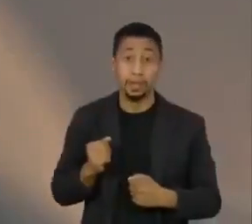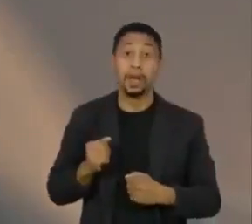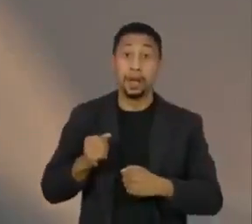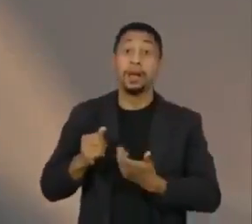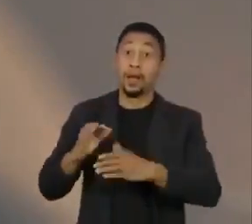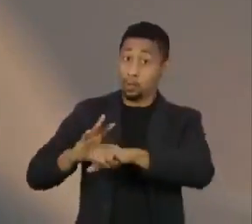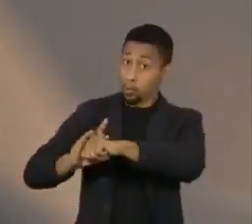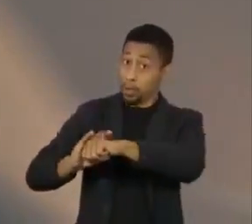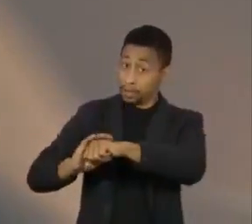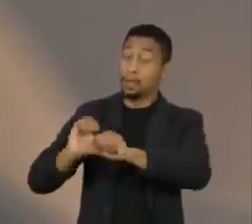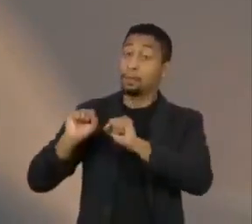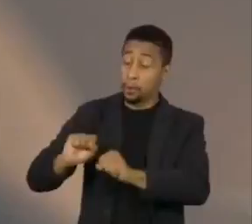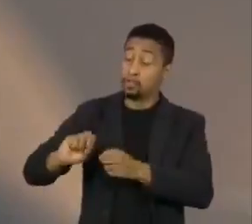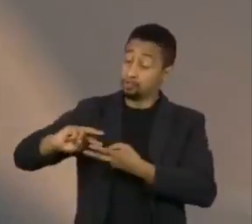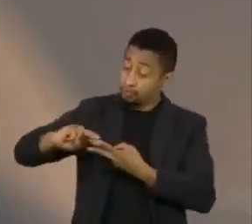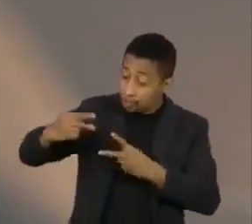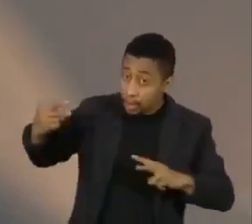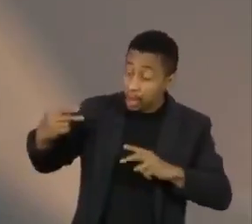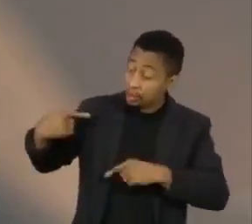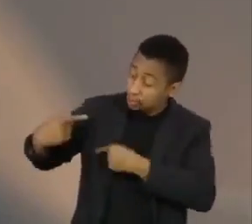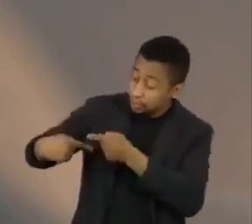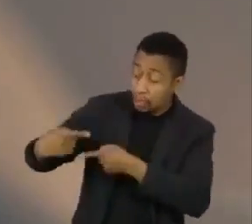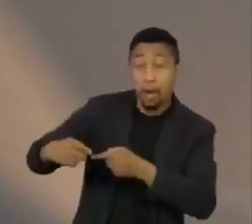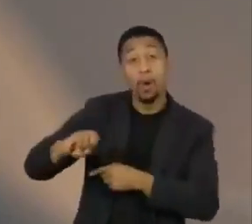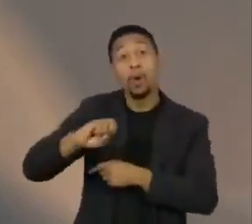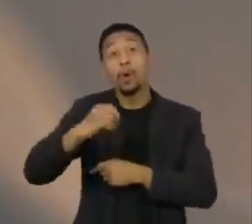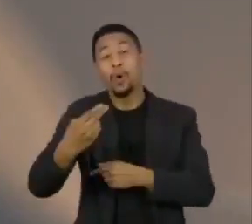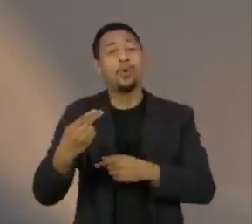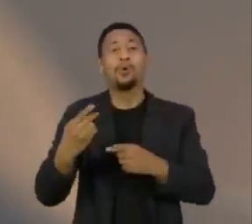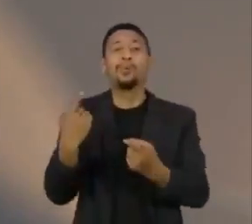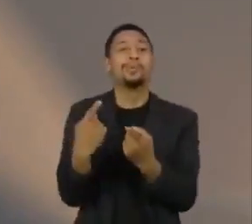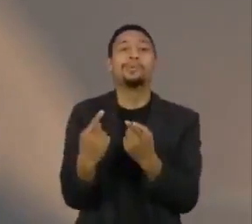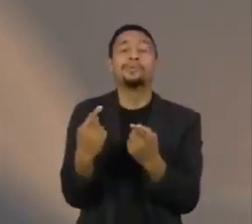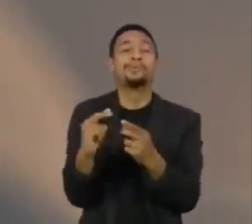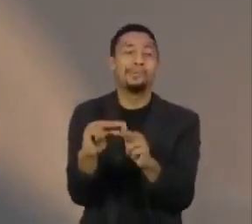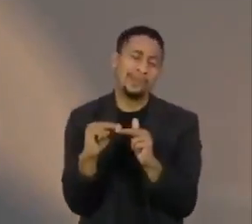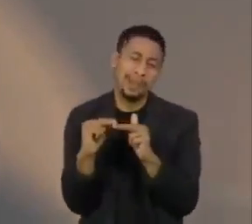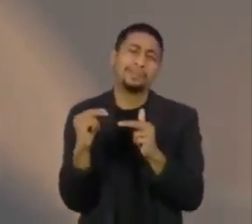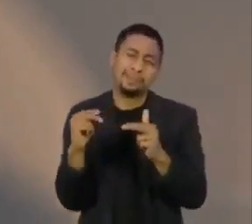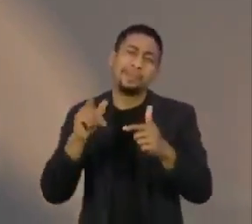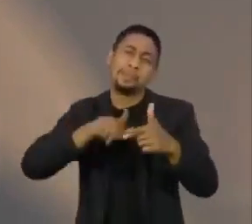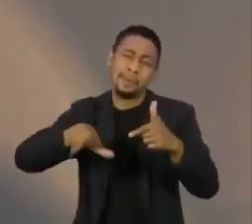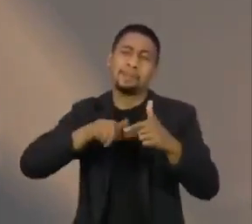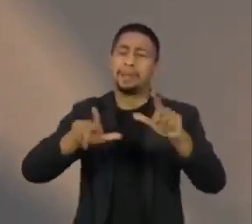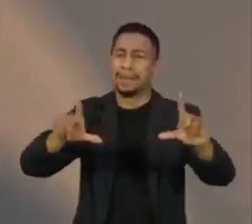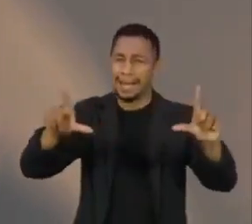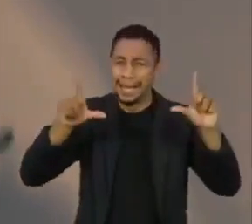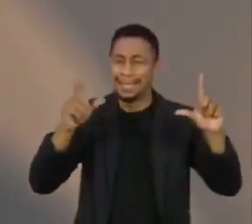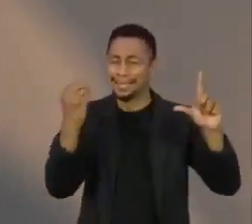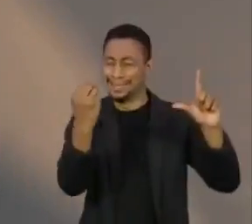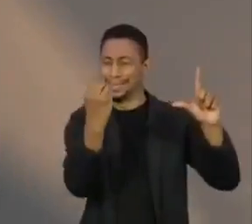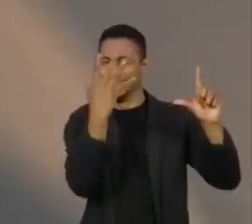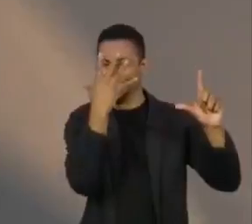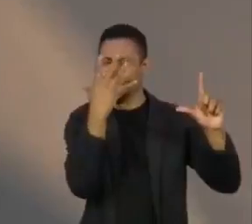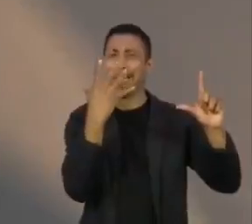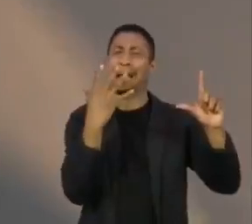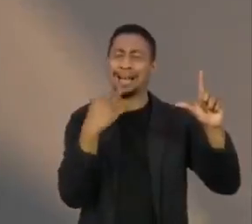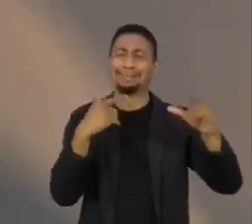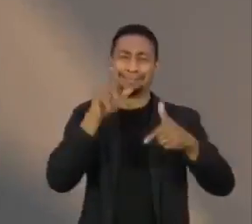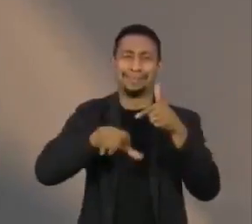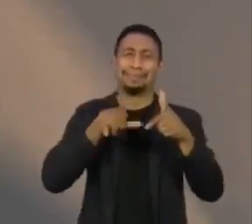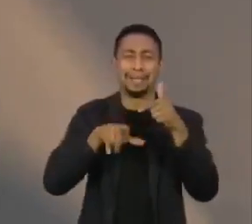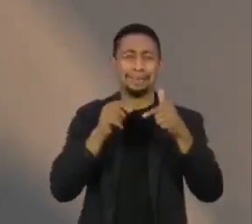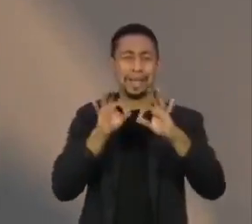genética ou causada por fatores ambientais. E com o aumento da exposição às telas de computadores e